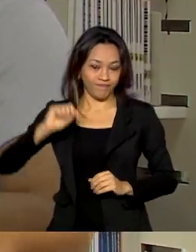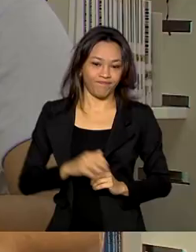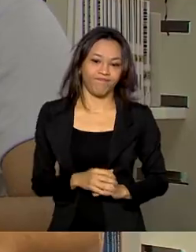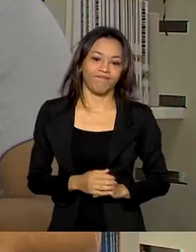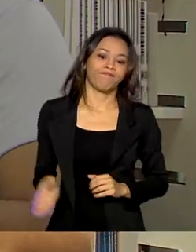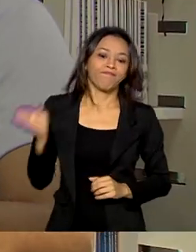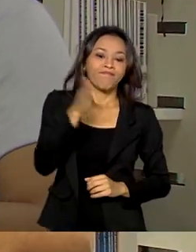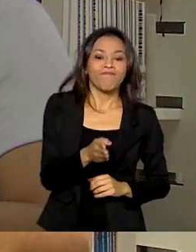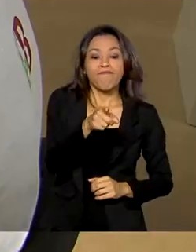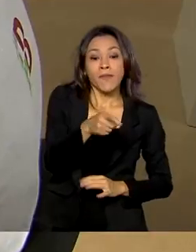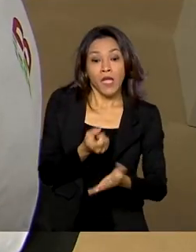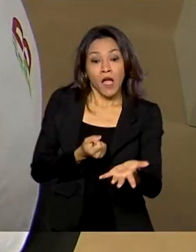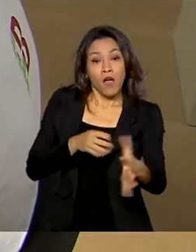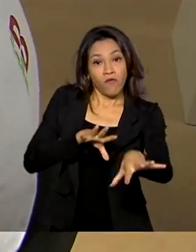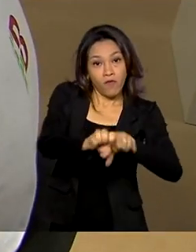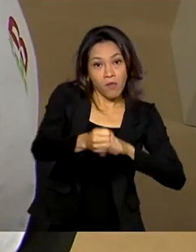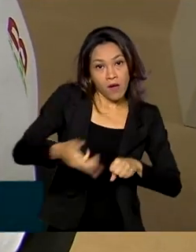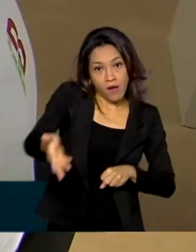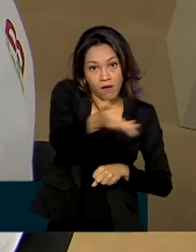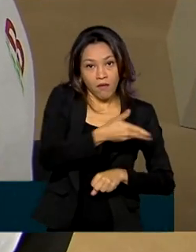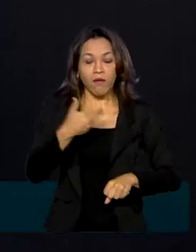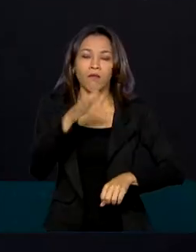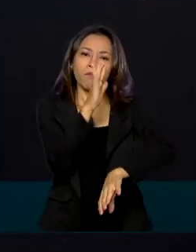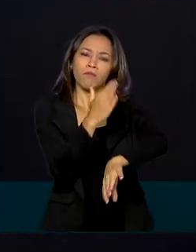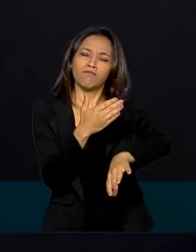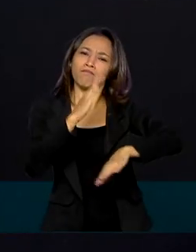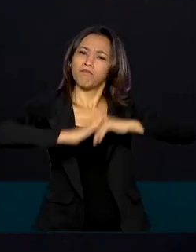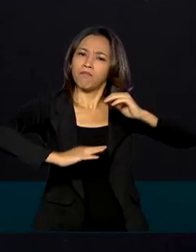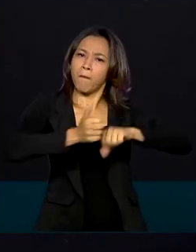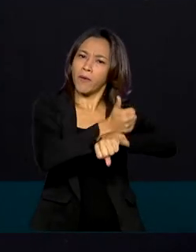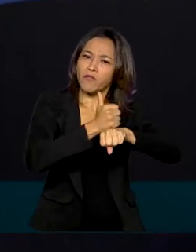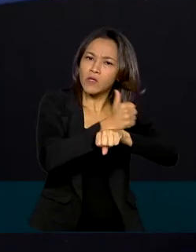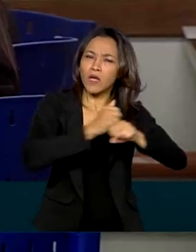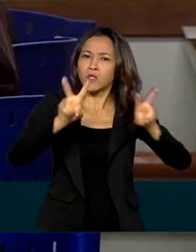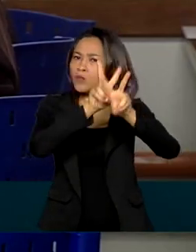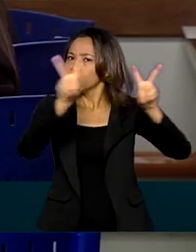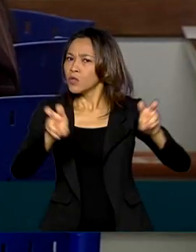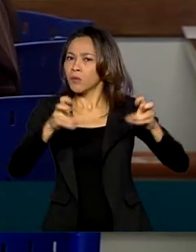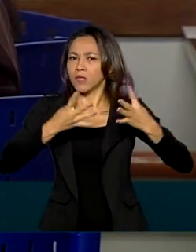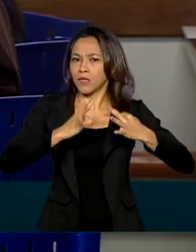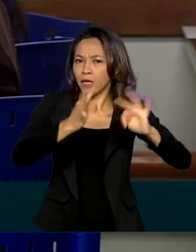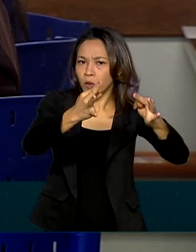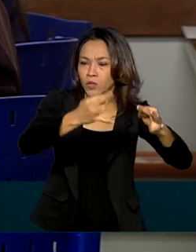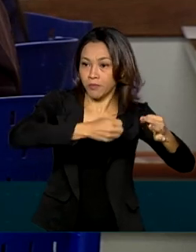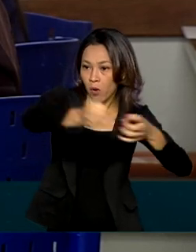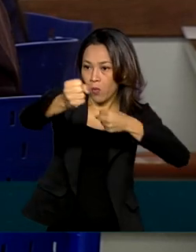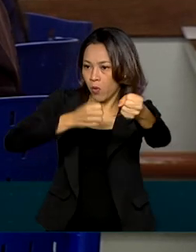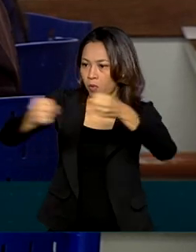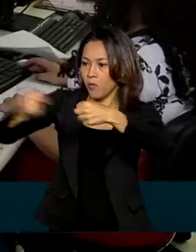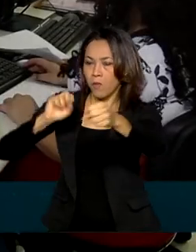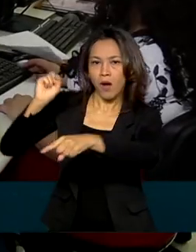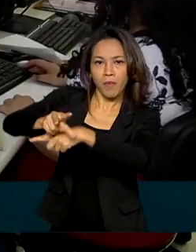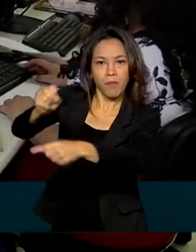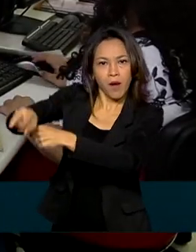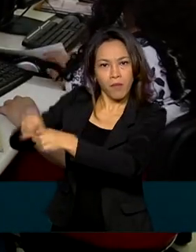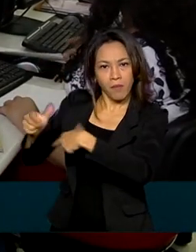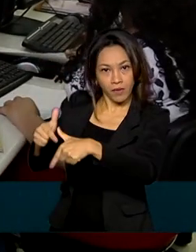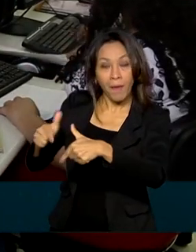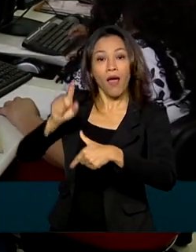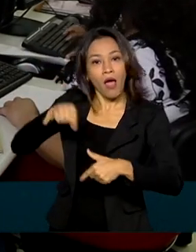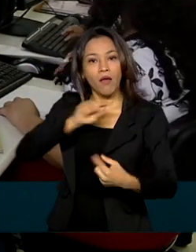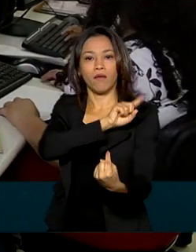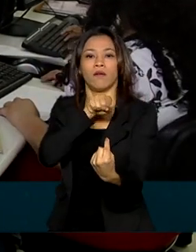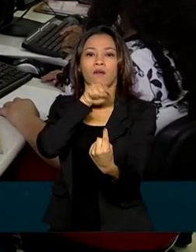Formar profissionais em cursos relacionados à tecnologia e encaminhá-los ao mercado de trabalho. É esse o